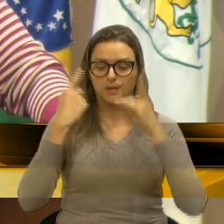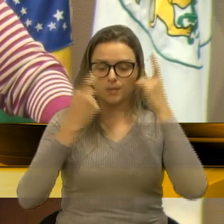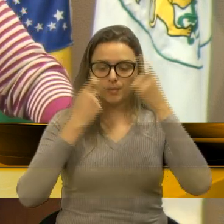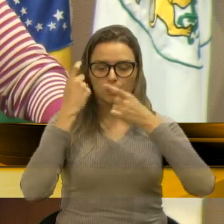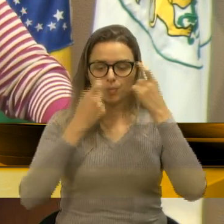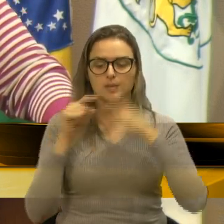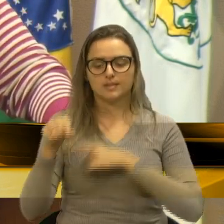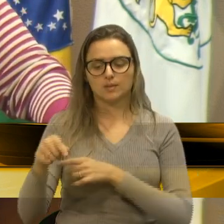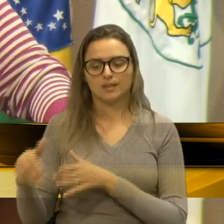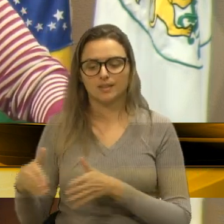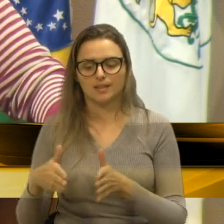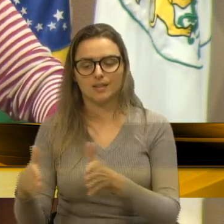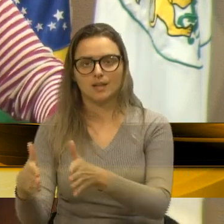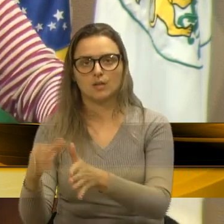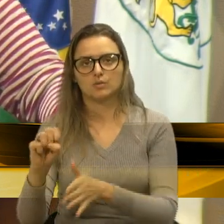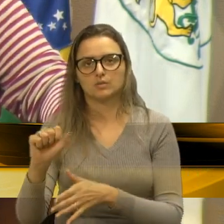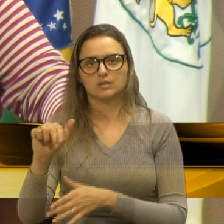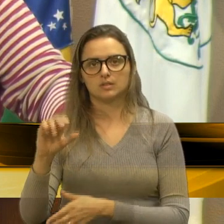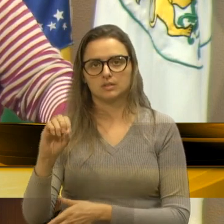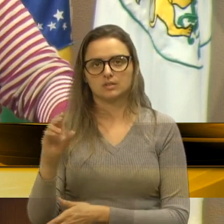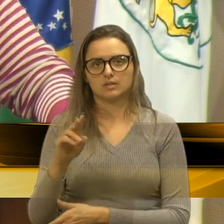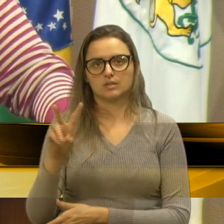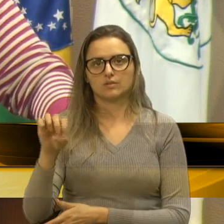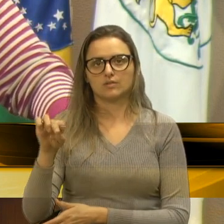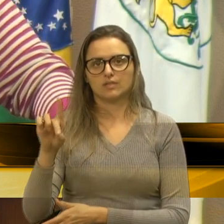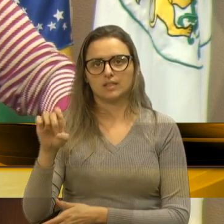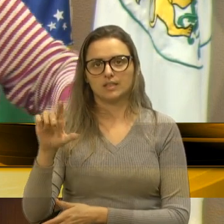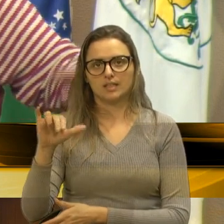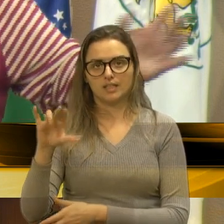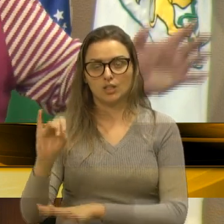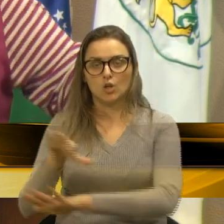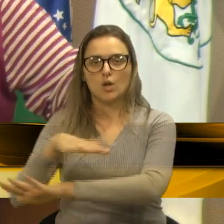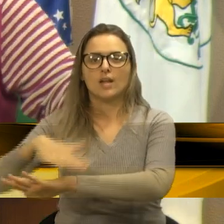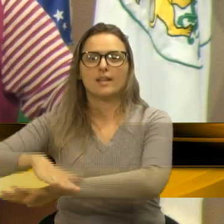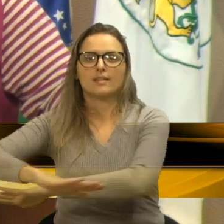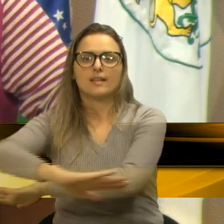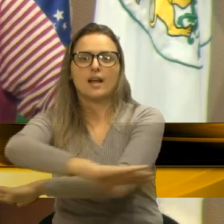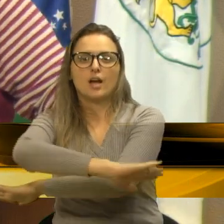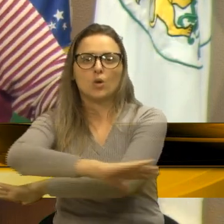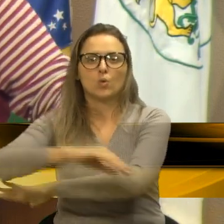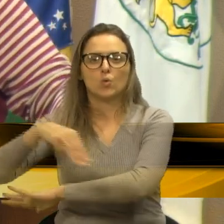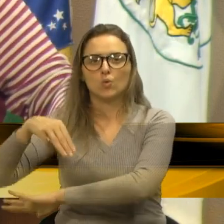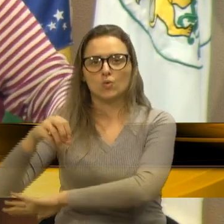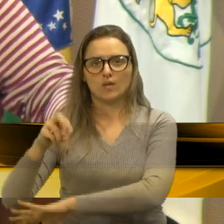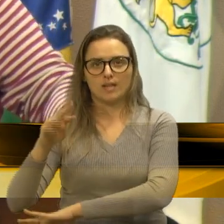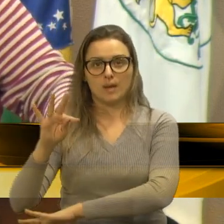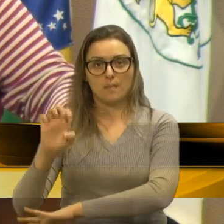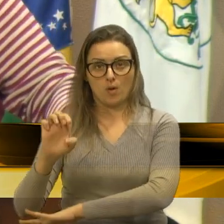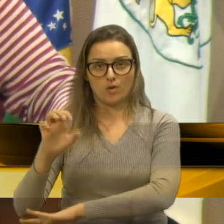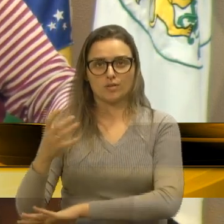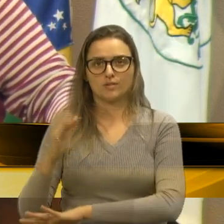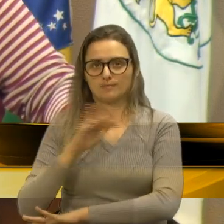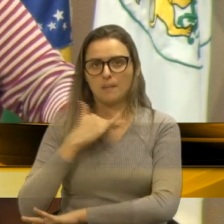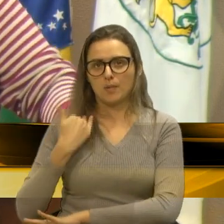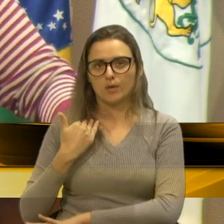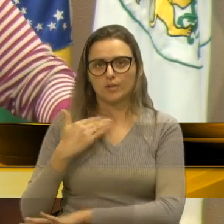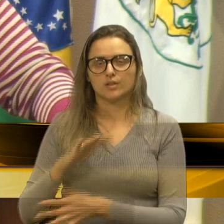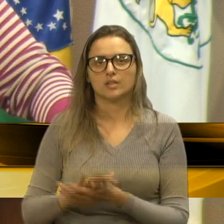Vedenino, que é a famosa curva da morte, vem acontecer idêntico com o que aconteceu